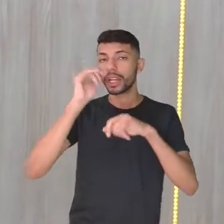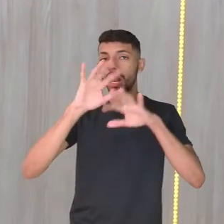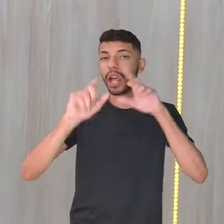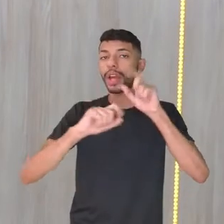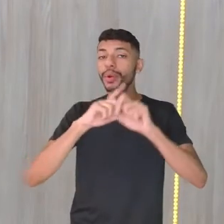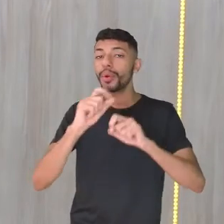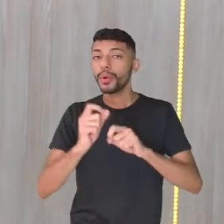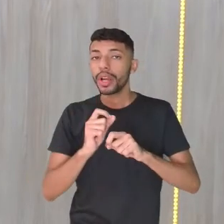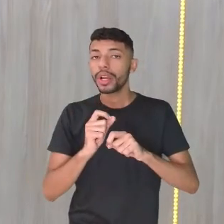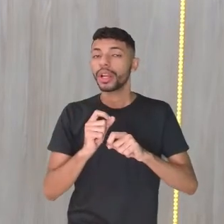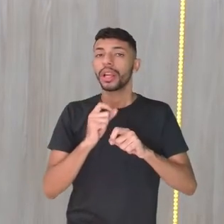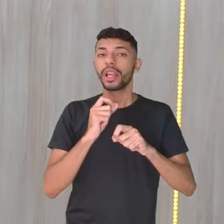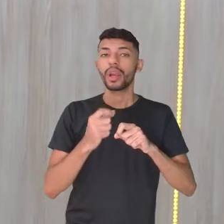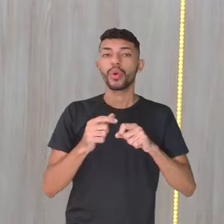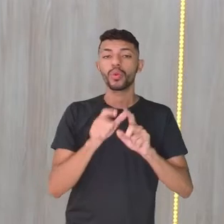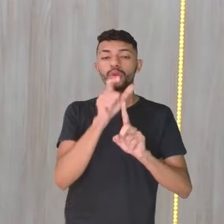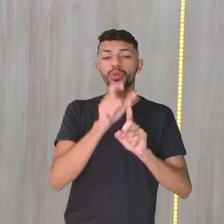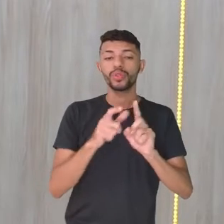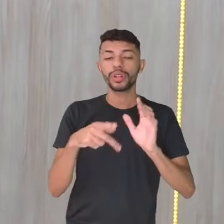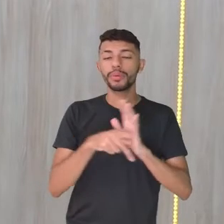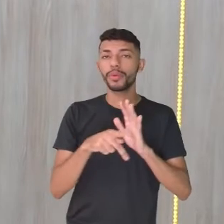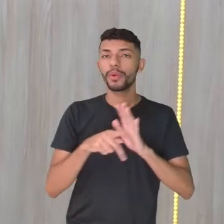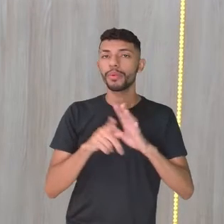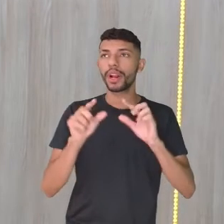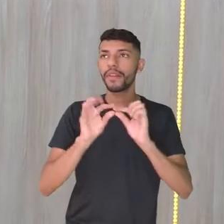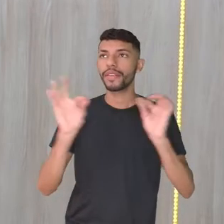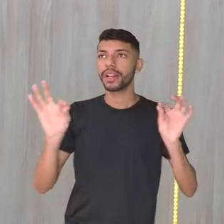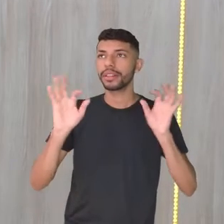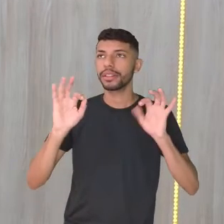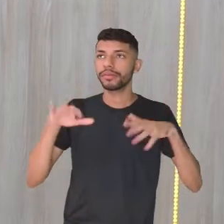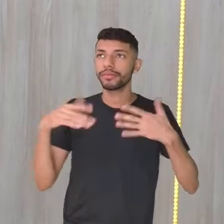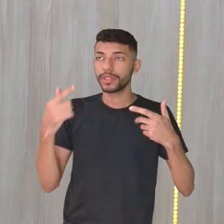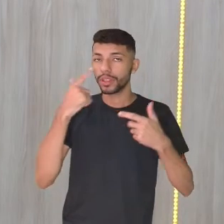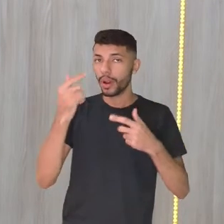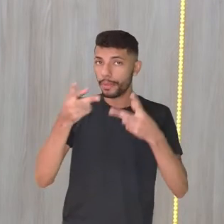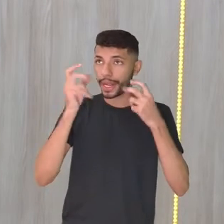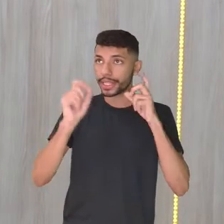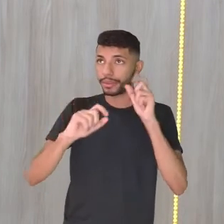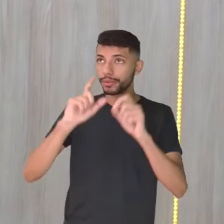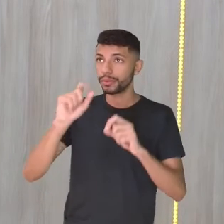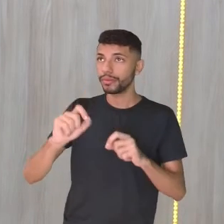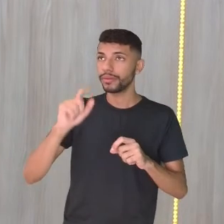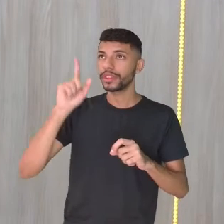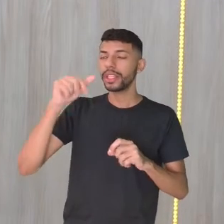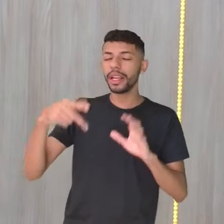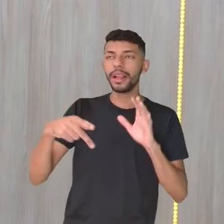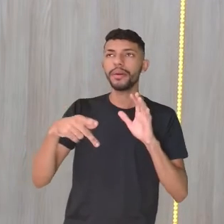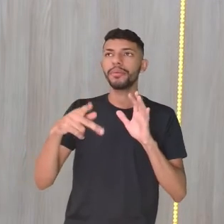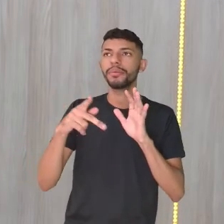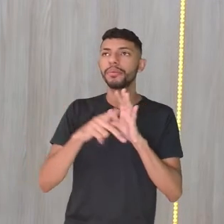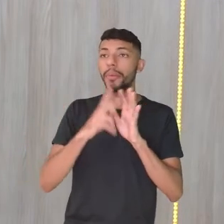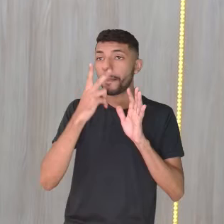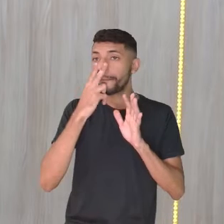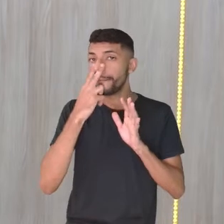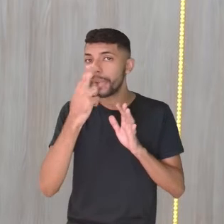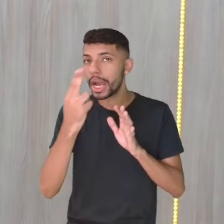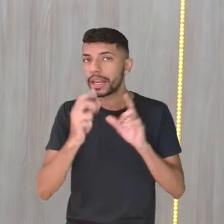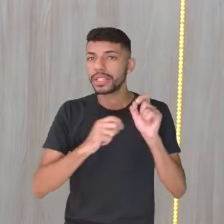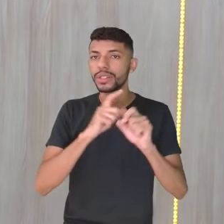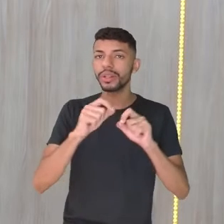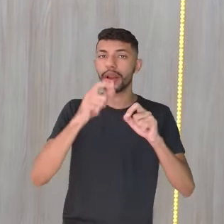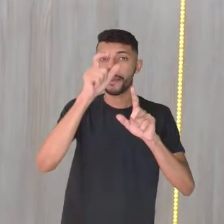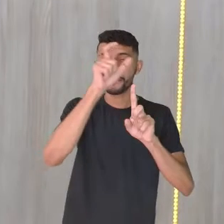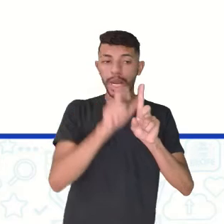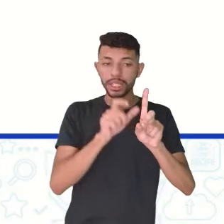exatamente todo o resto da frase, pelo menos para esse assunto. Então, perceba, Novamente, é uma pessoa. Parece ser uma pessoa, né, gente? Mas é um